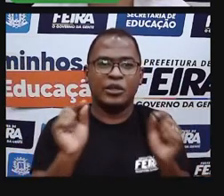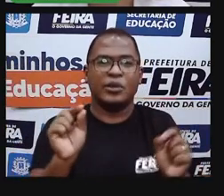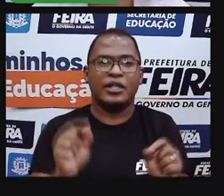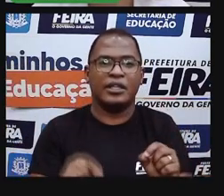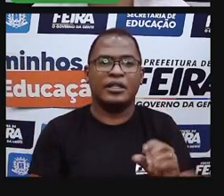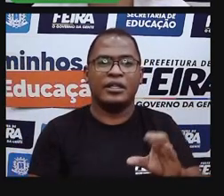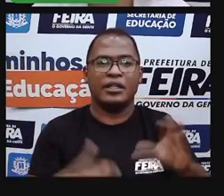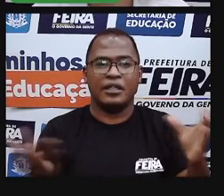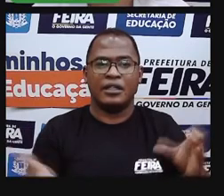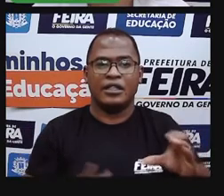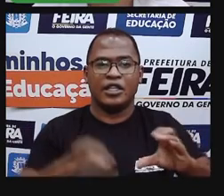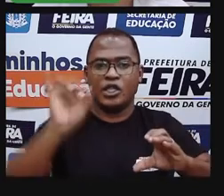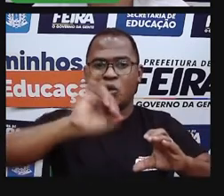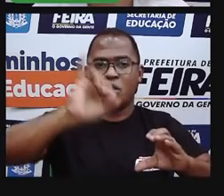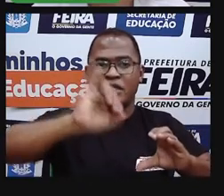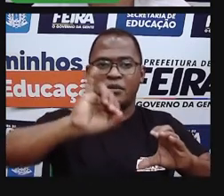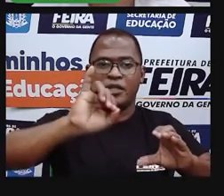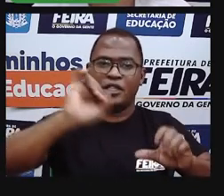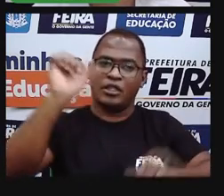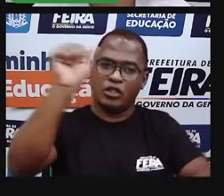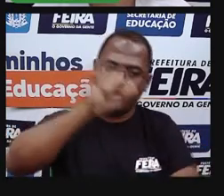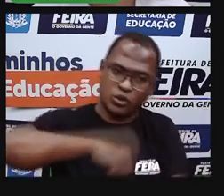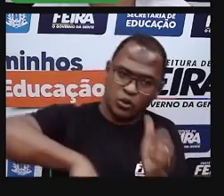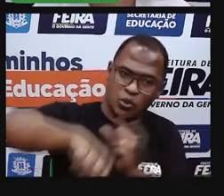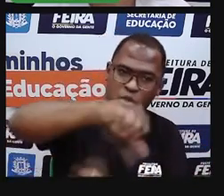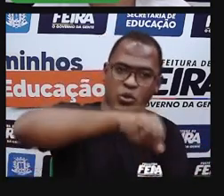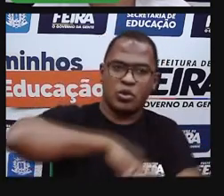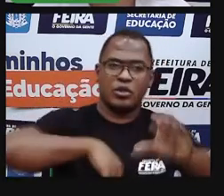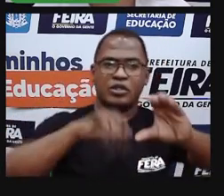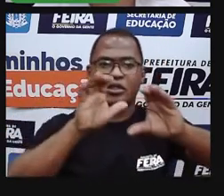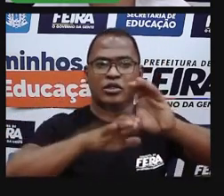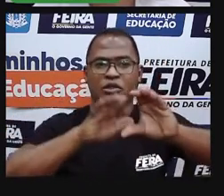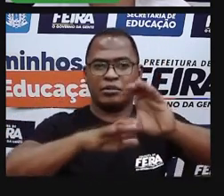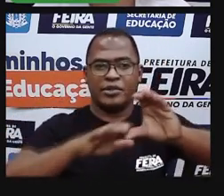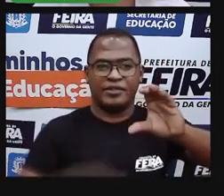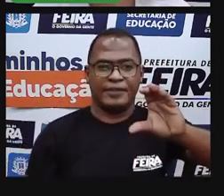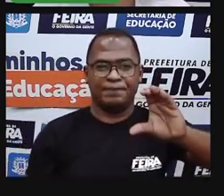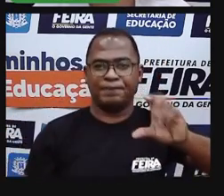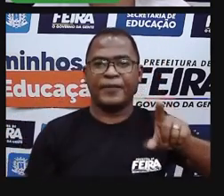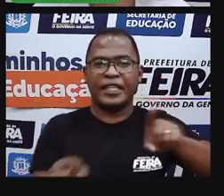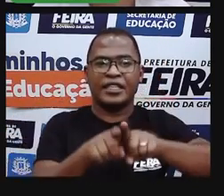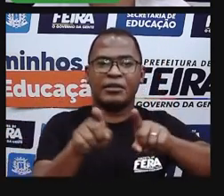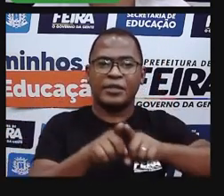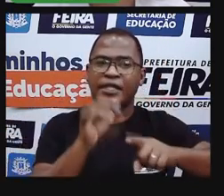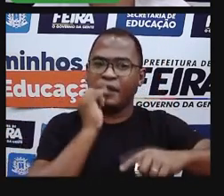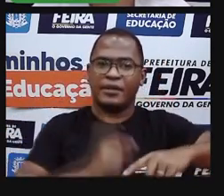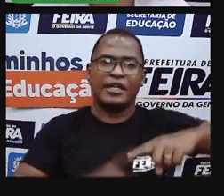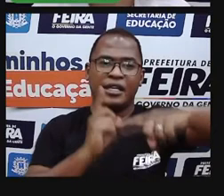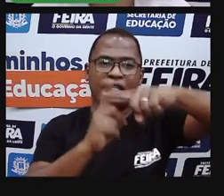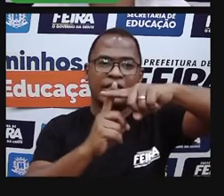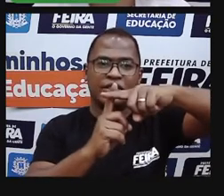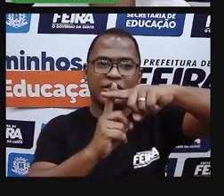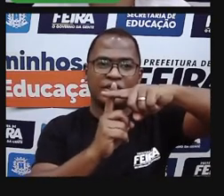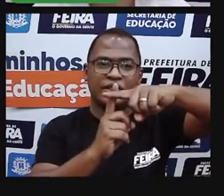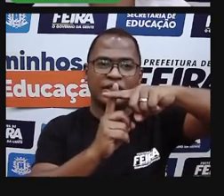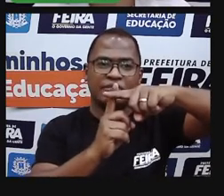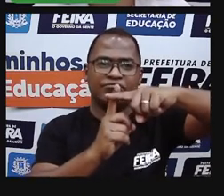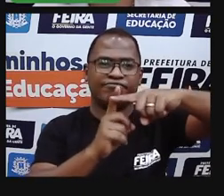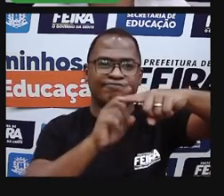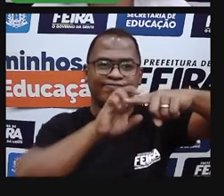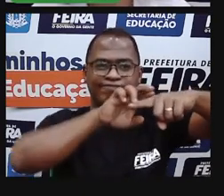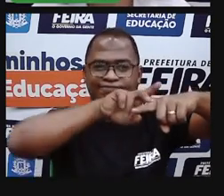que agora não é mais Iguatemi, né? Temos aqui uma igreja, muitas igrejas na nossa